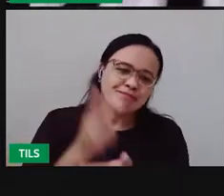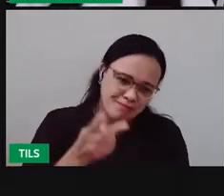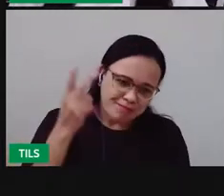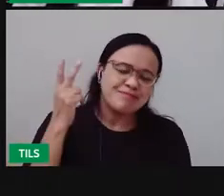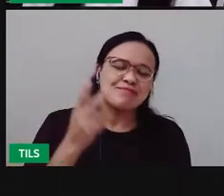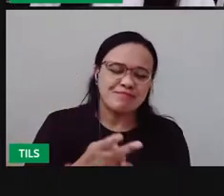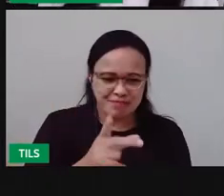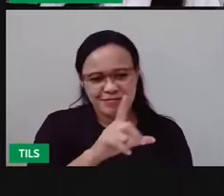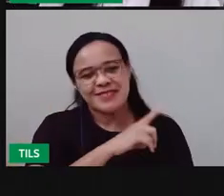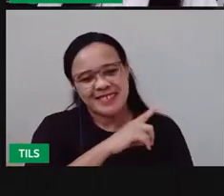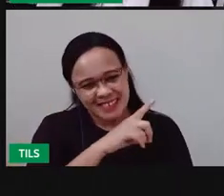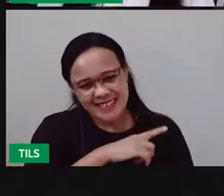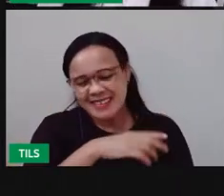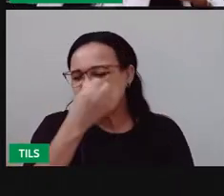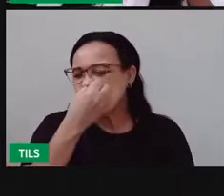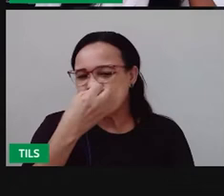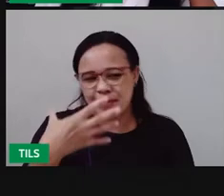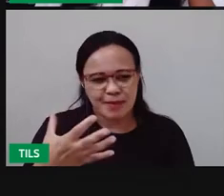muito